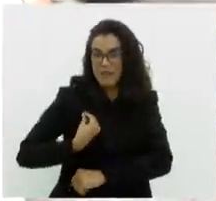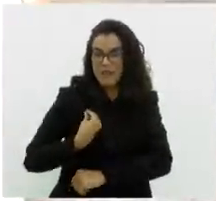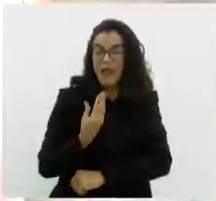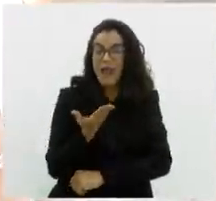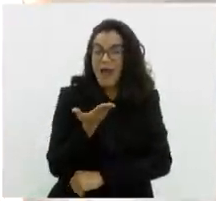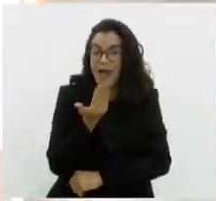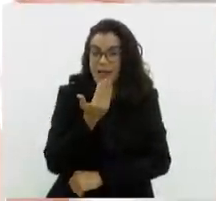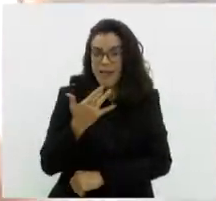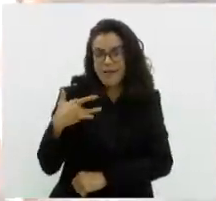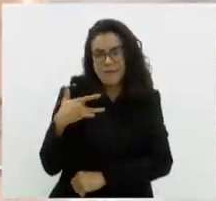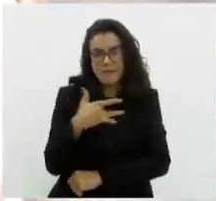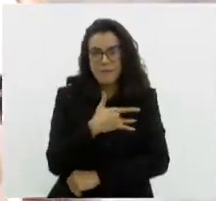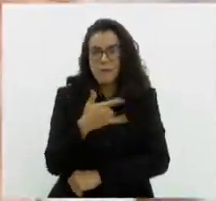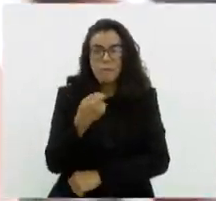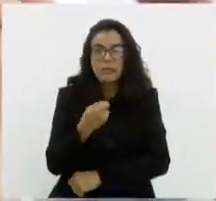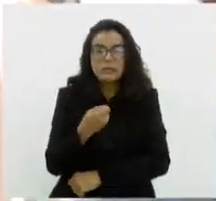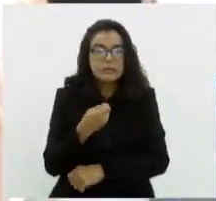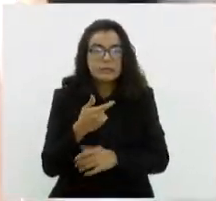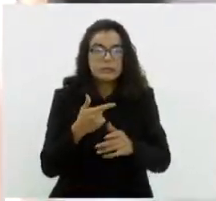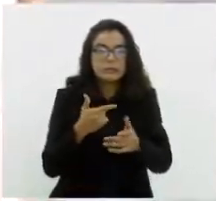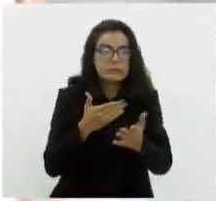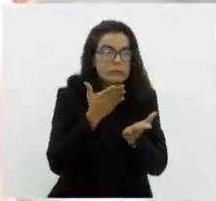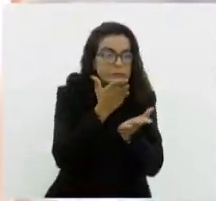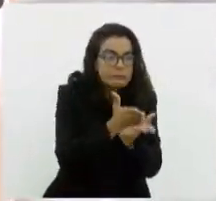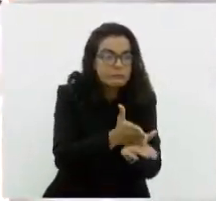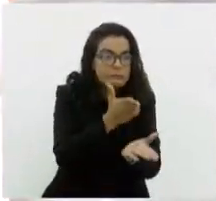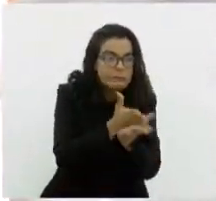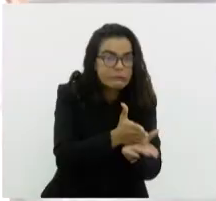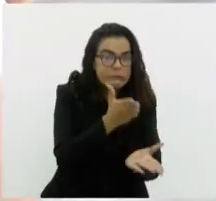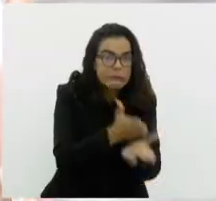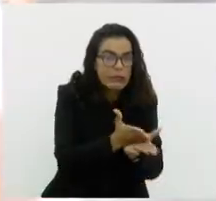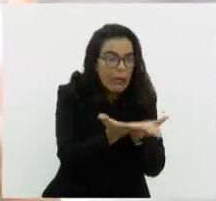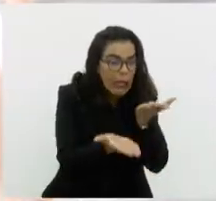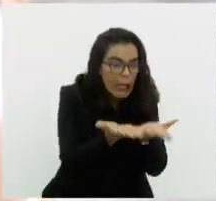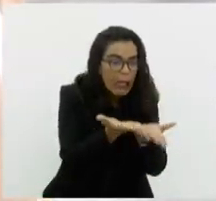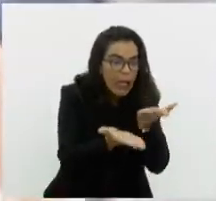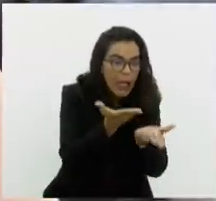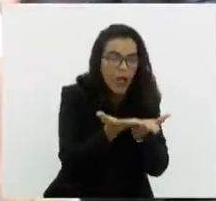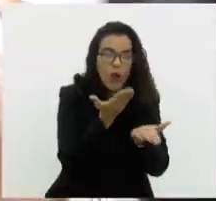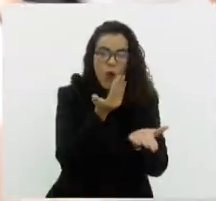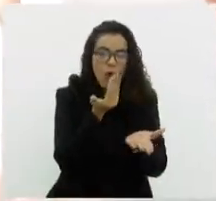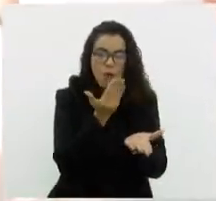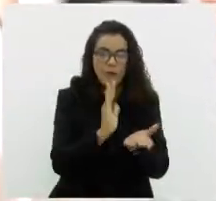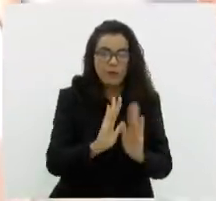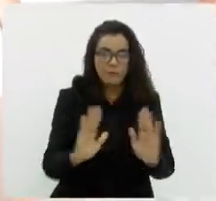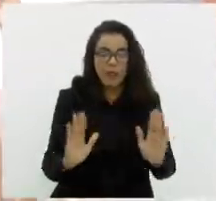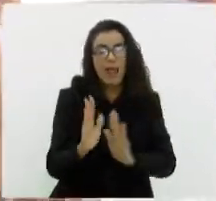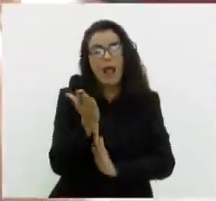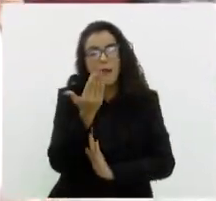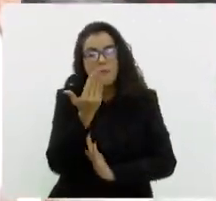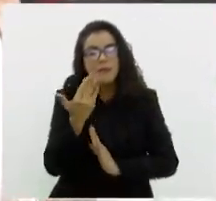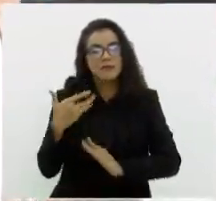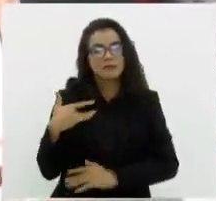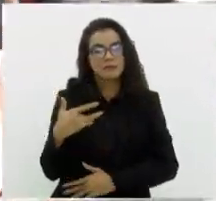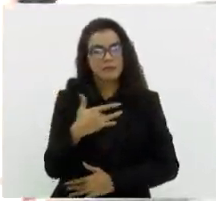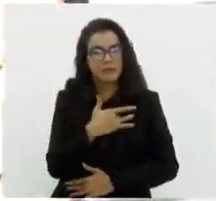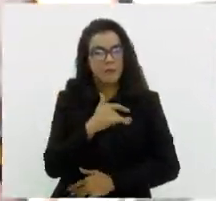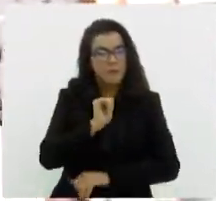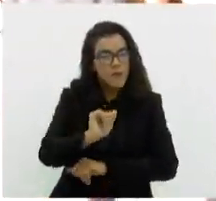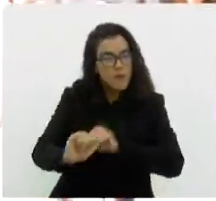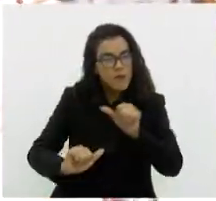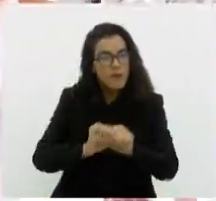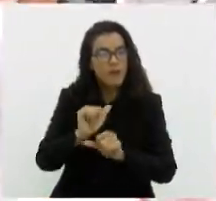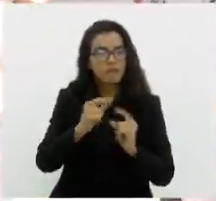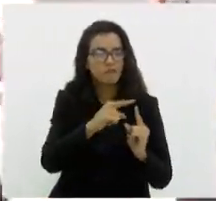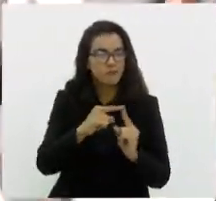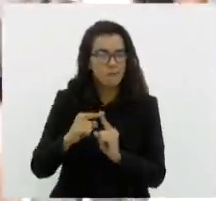saudável, não precisa ficar regrado a dietas, contando calorias. É se alimentar de forma saudável, mudar seu estilo de